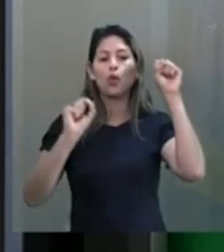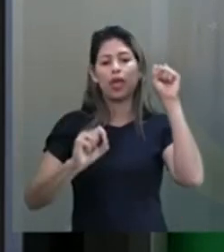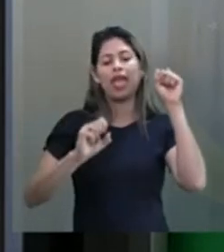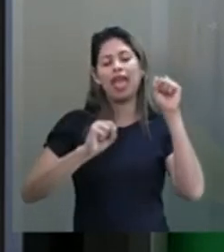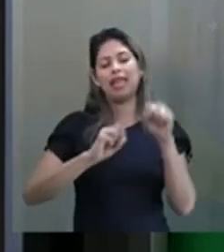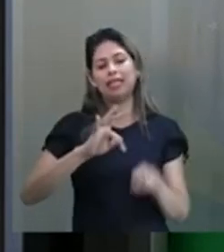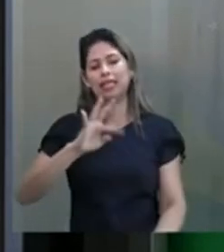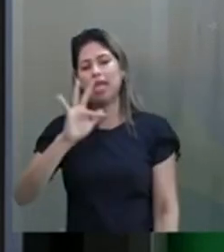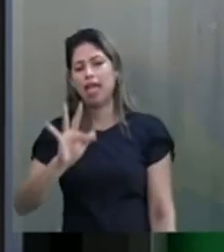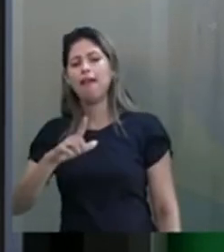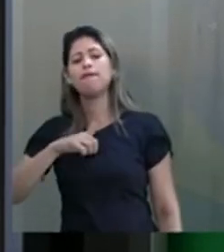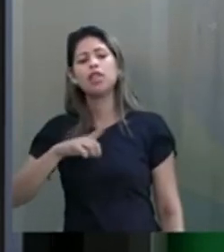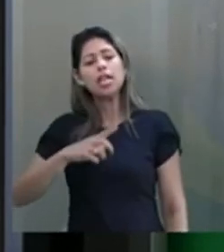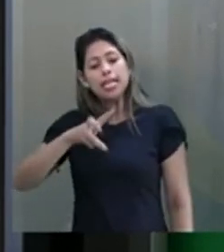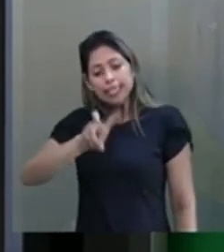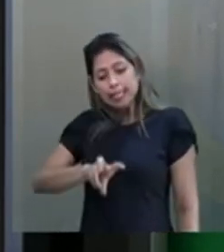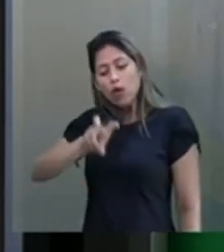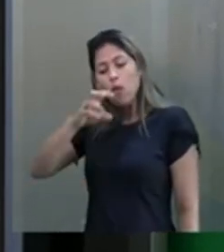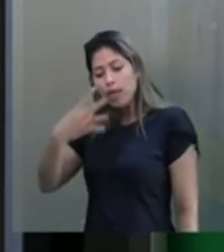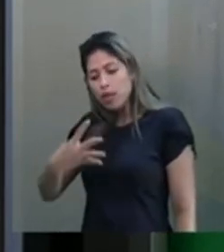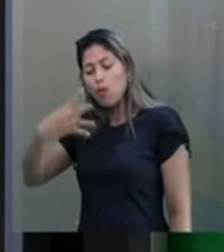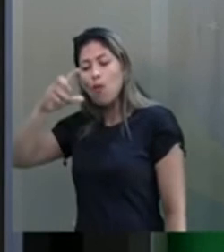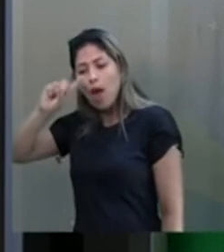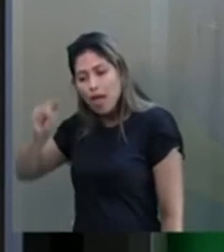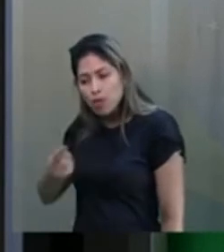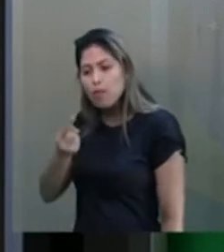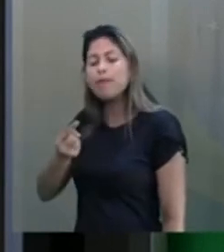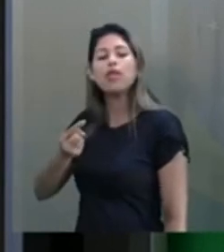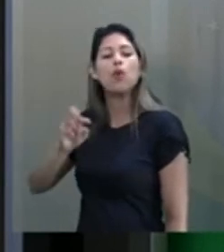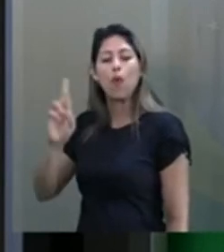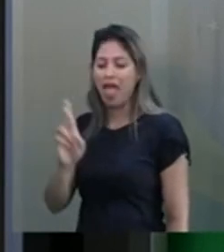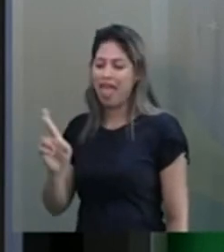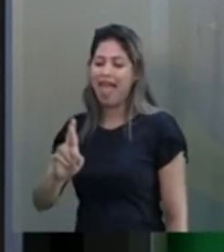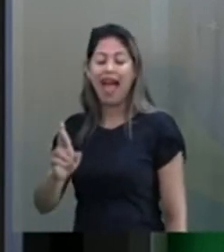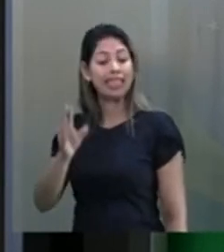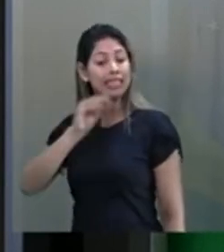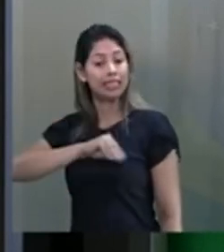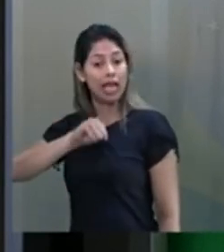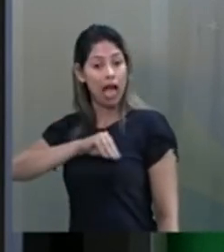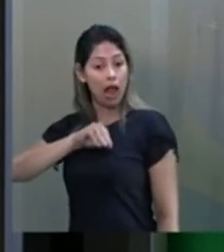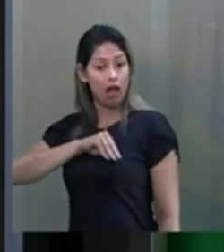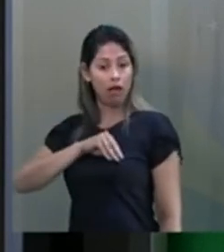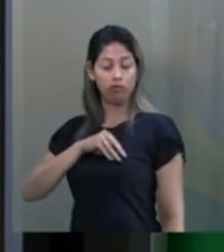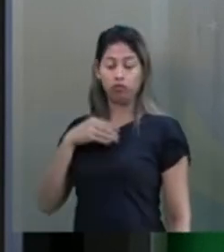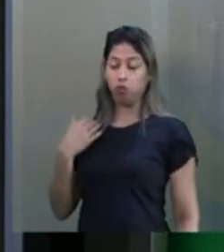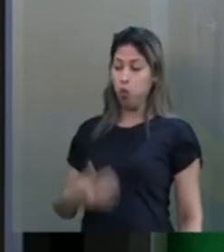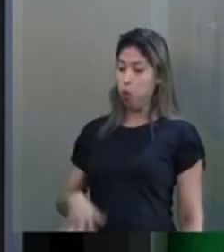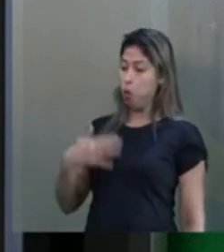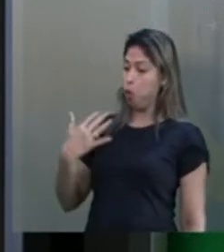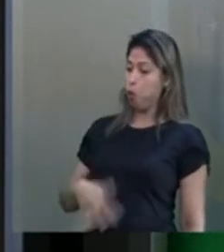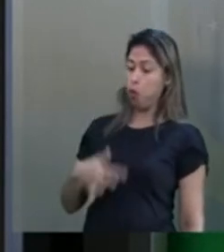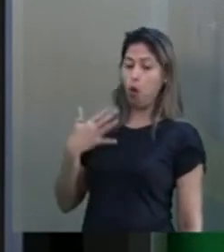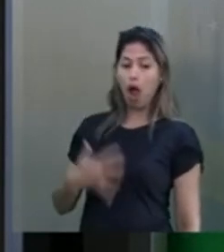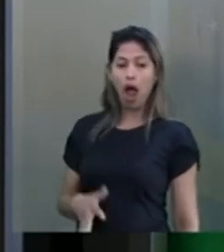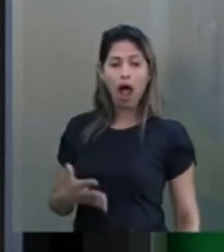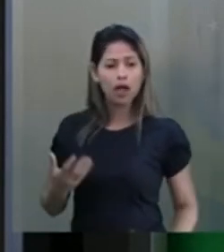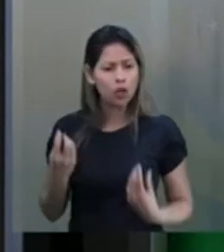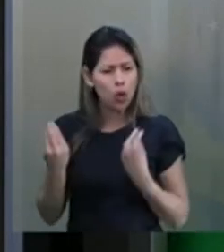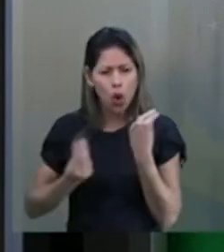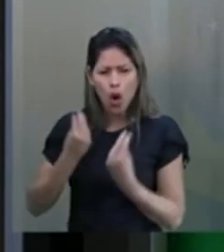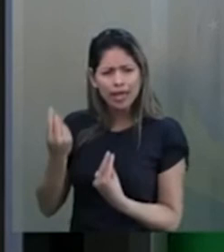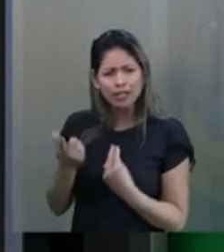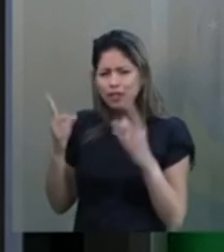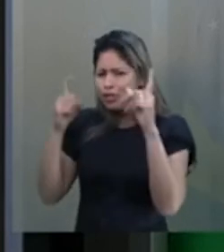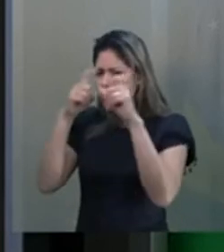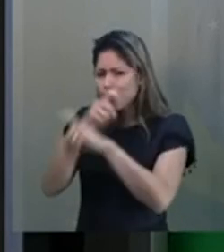um aumento de 54 mil reais por mês de salário. Pelo amor de Deus, a gente está tendo dificuldade de pagar 300 reais